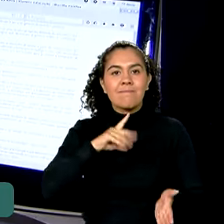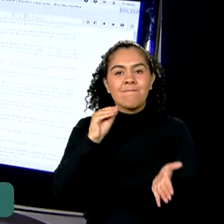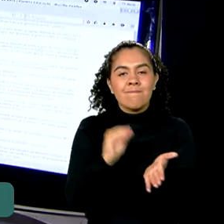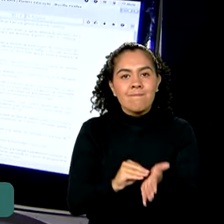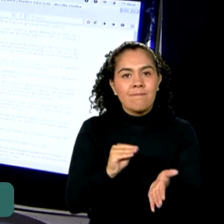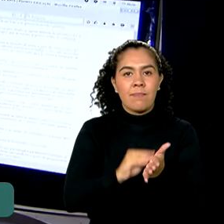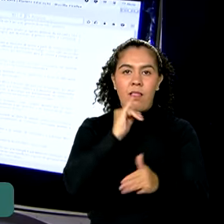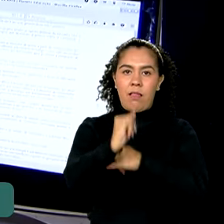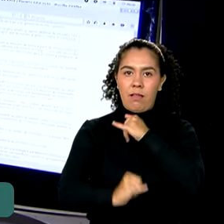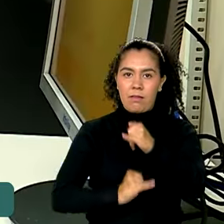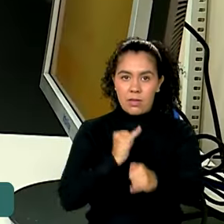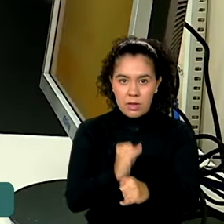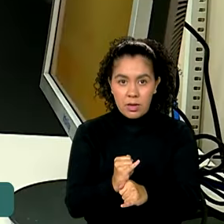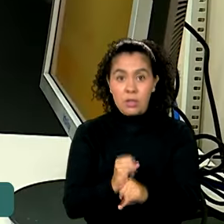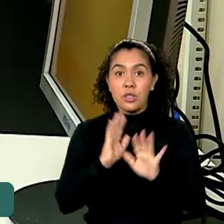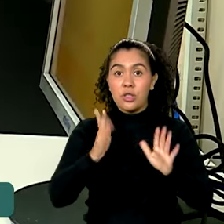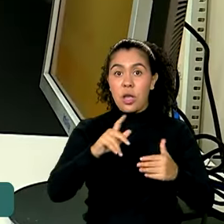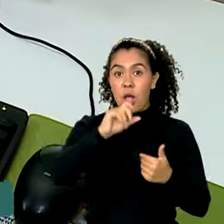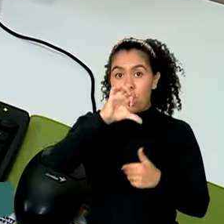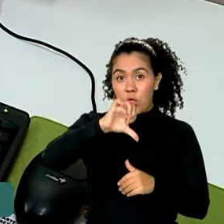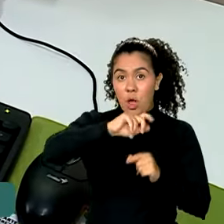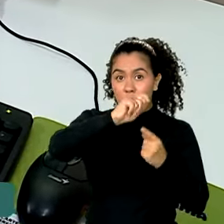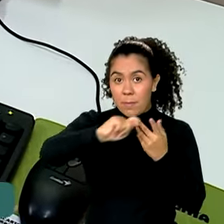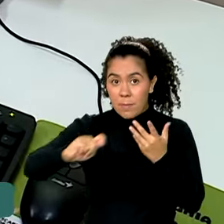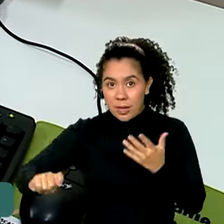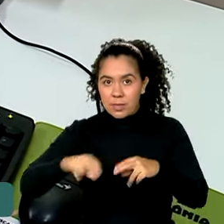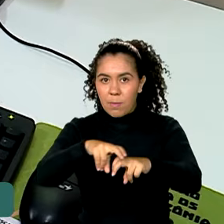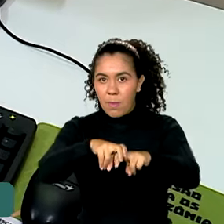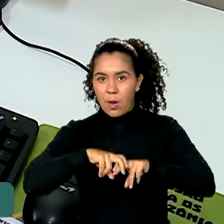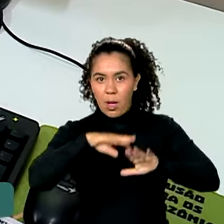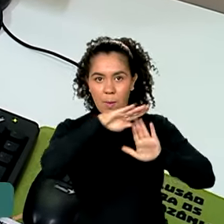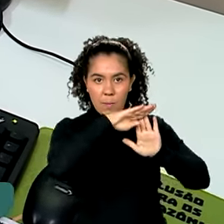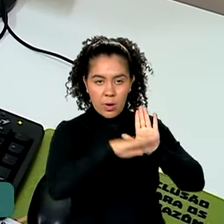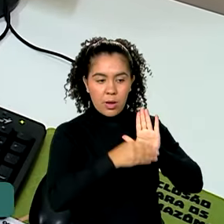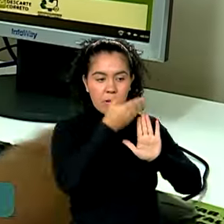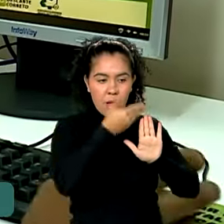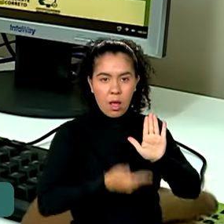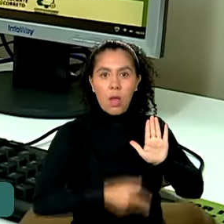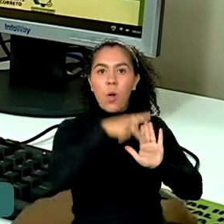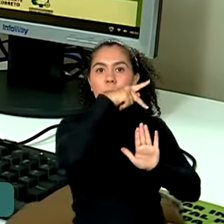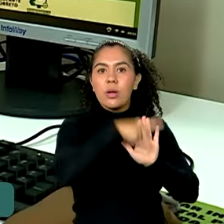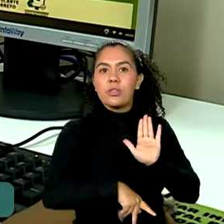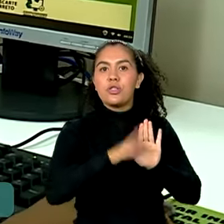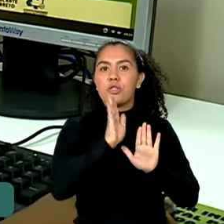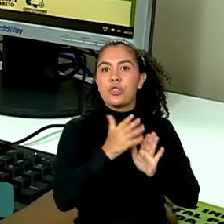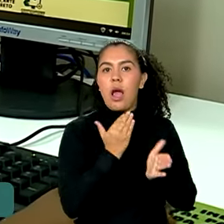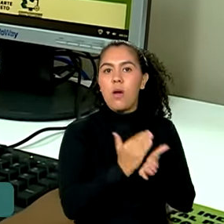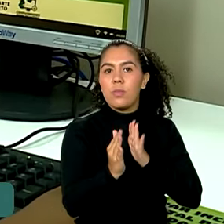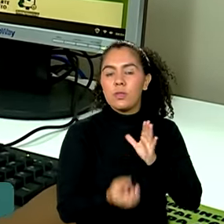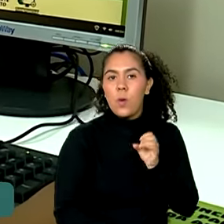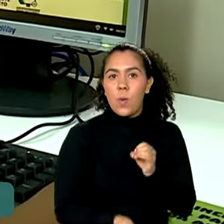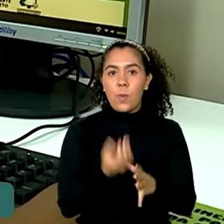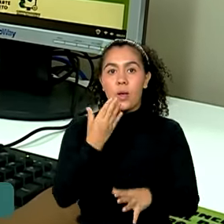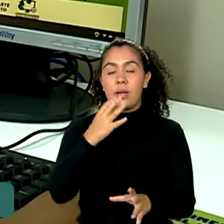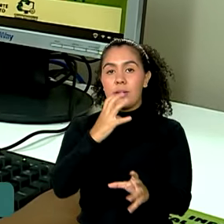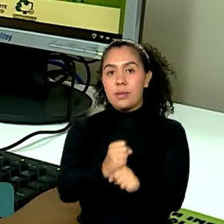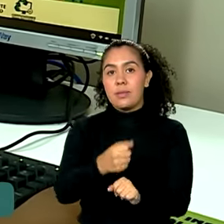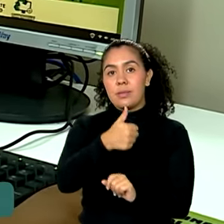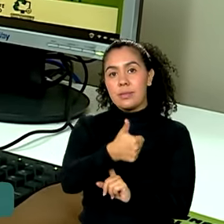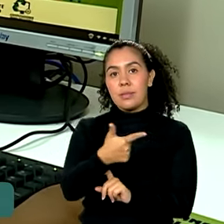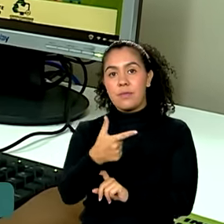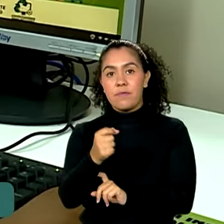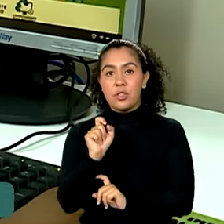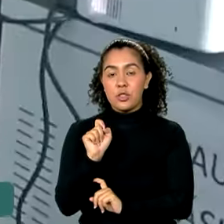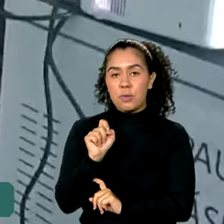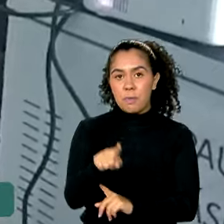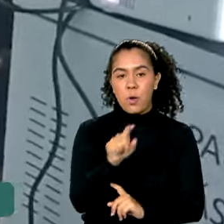e após nove meses de programa o projeto já está sendo implantado em 120 mil unidades